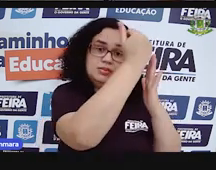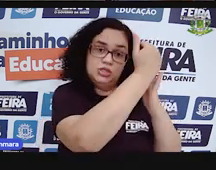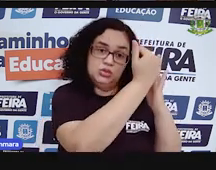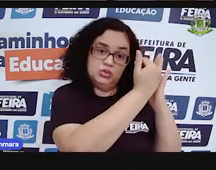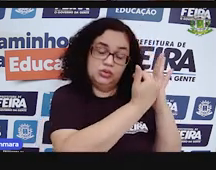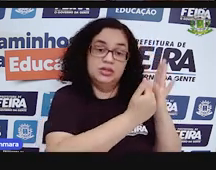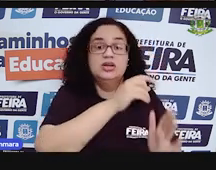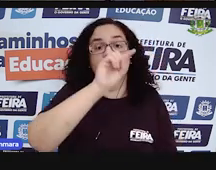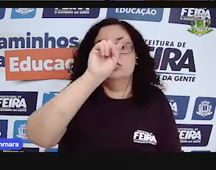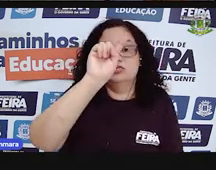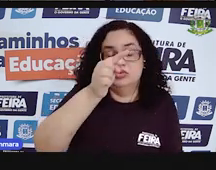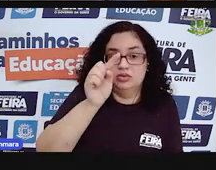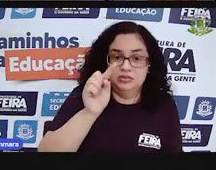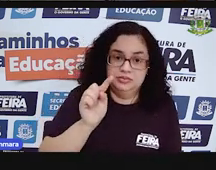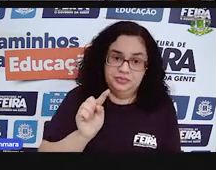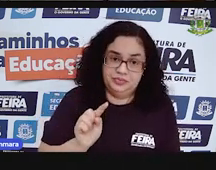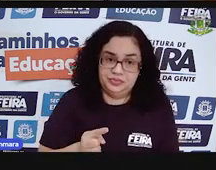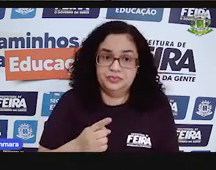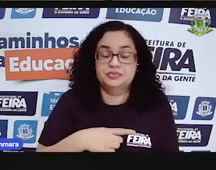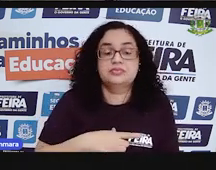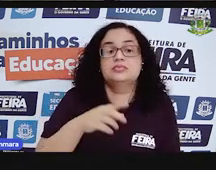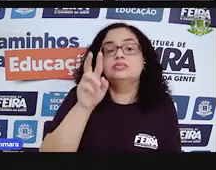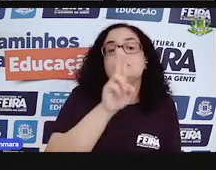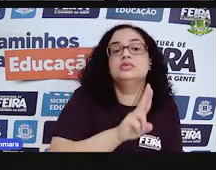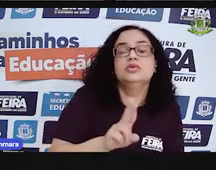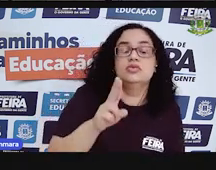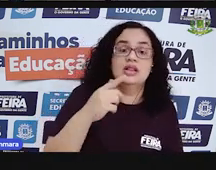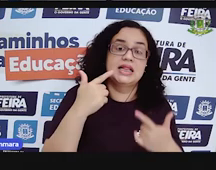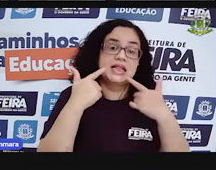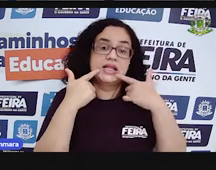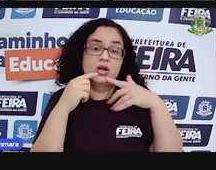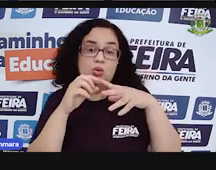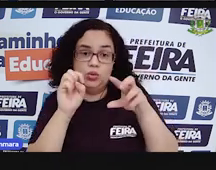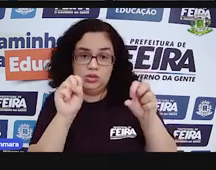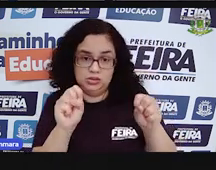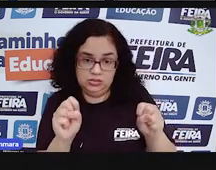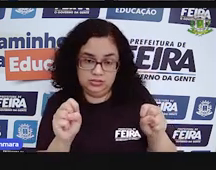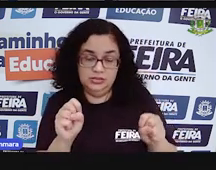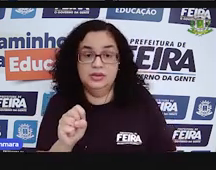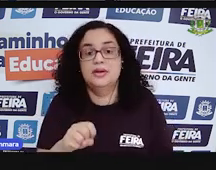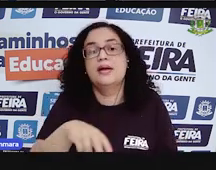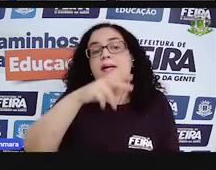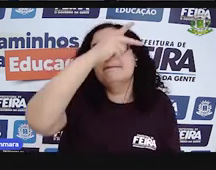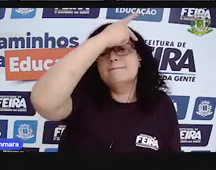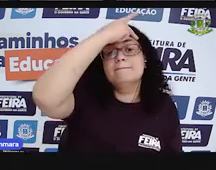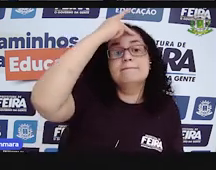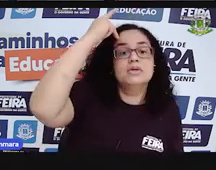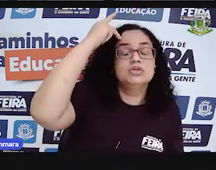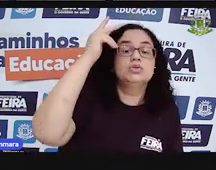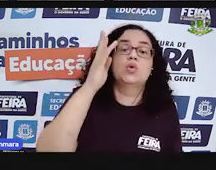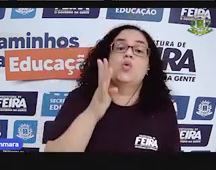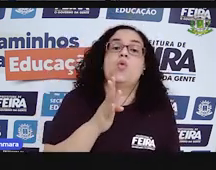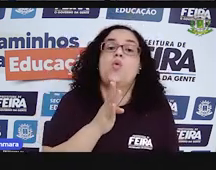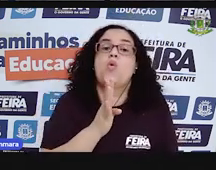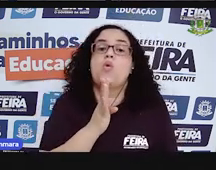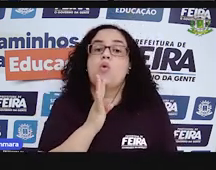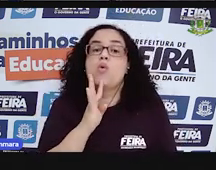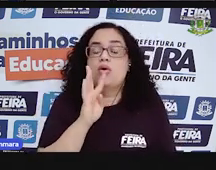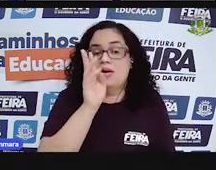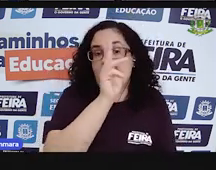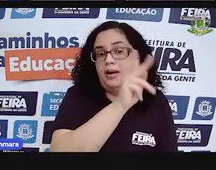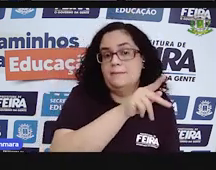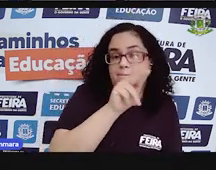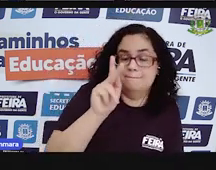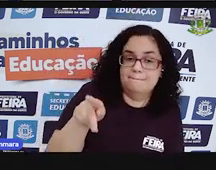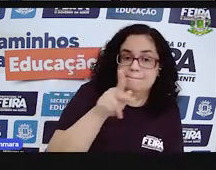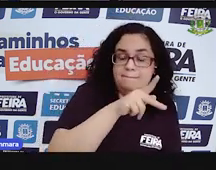e vírgula embaixo de vírgula. Eu usei essa linguagem porque é uma linguagem que as pessoas conhecem, que a maioria dos professores